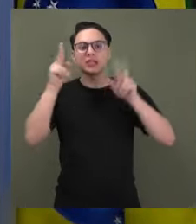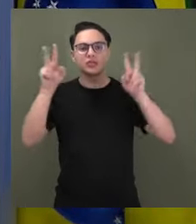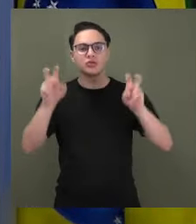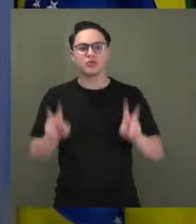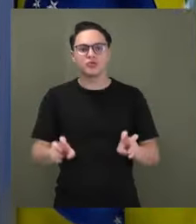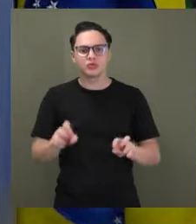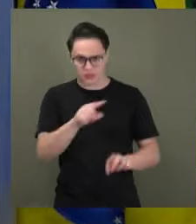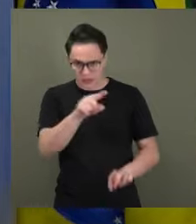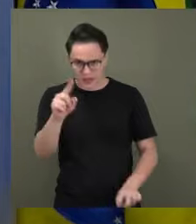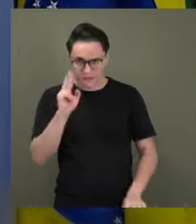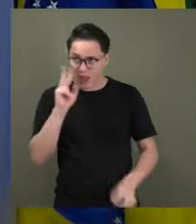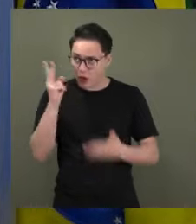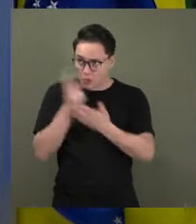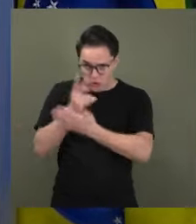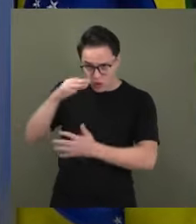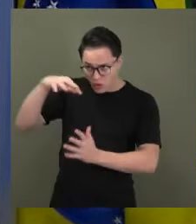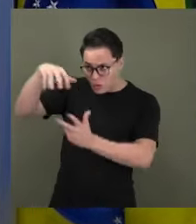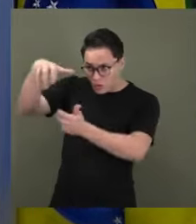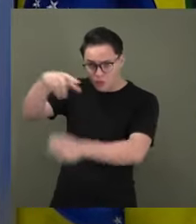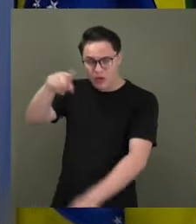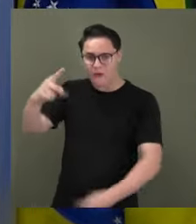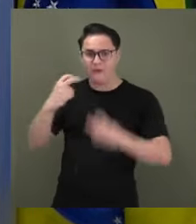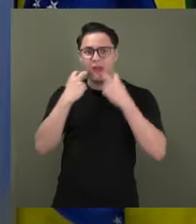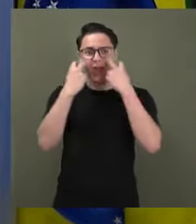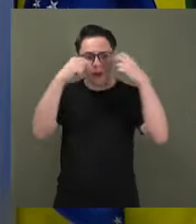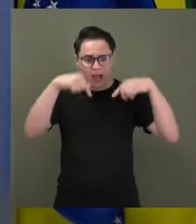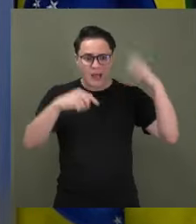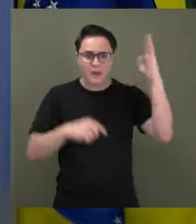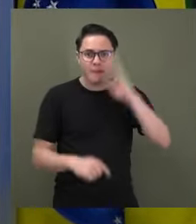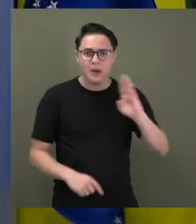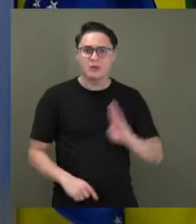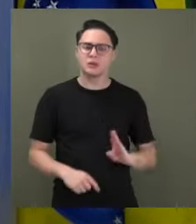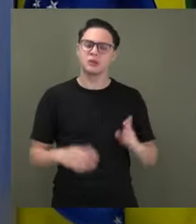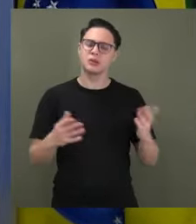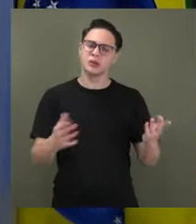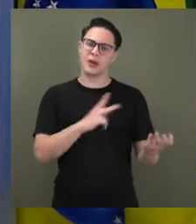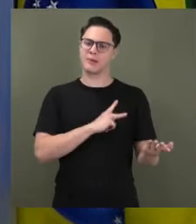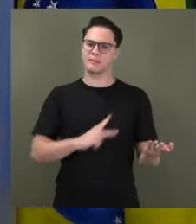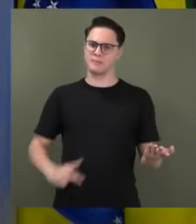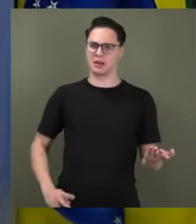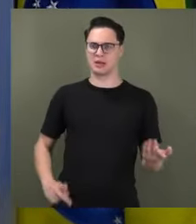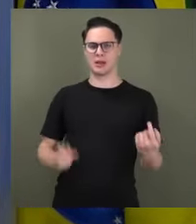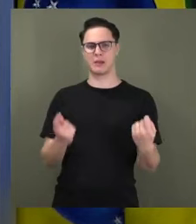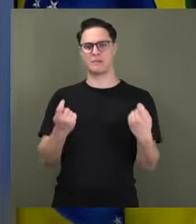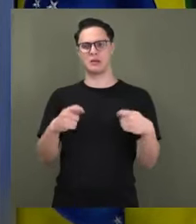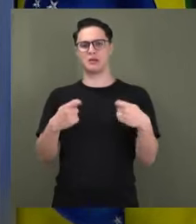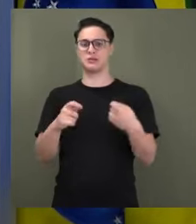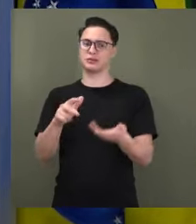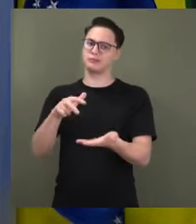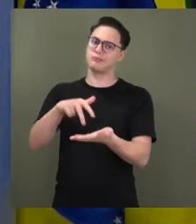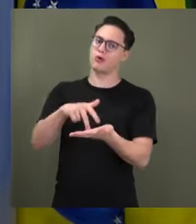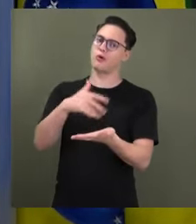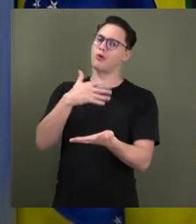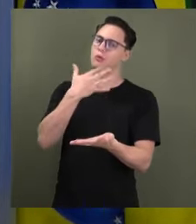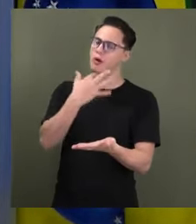vê em nenhum Senado do mundo. Isso é uma vergonha para o Senado brasileiro. E a presidência da Casa precisa se manifestar porque